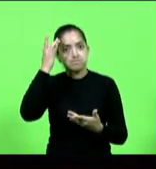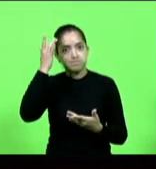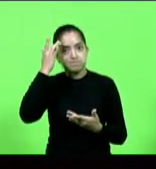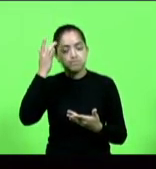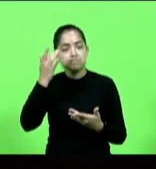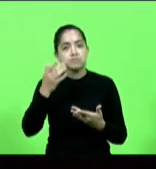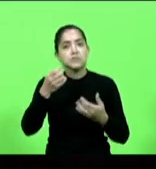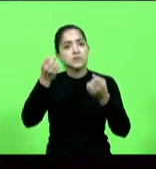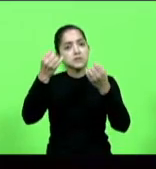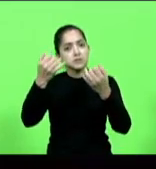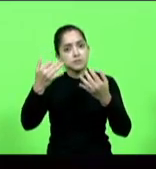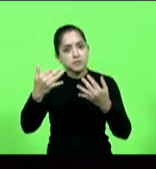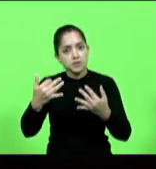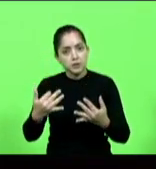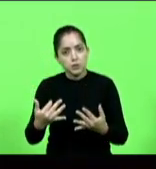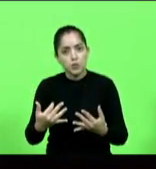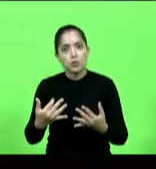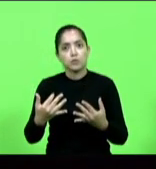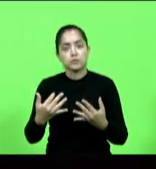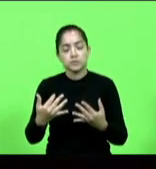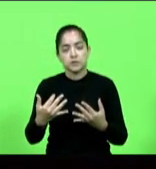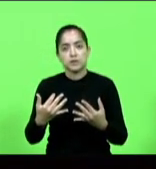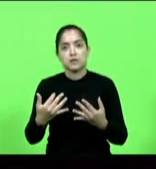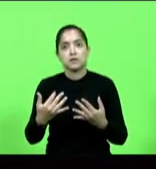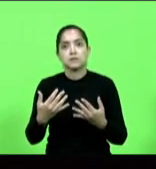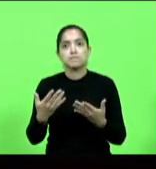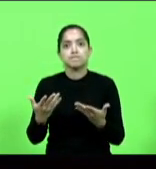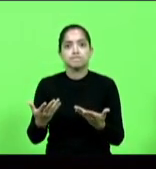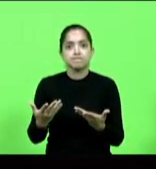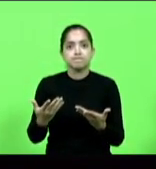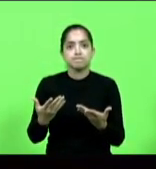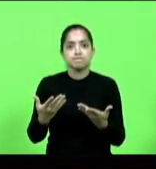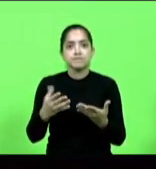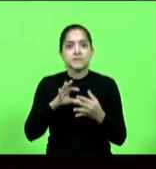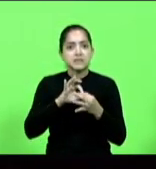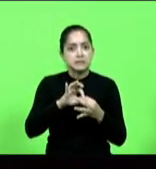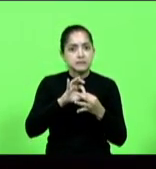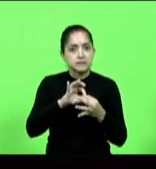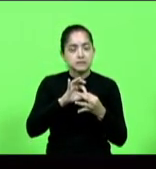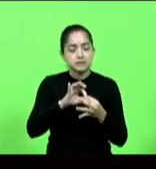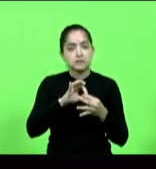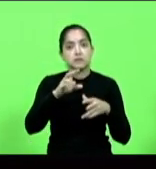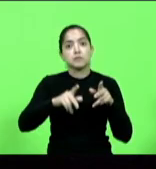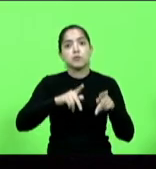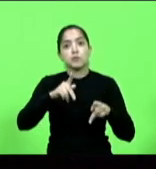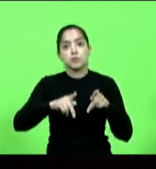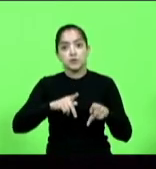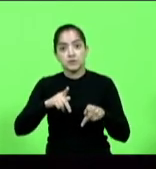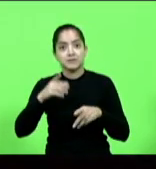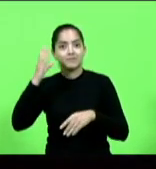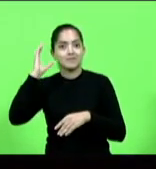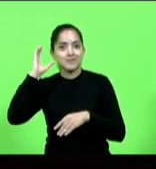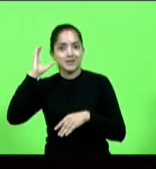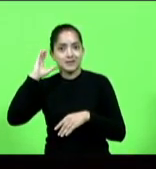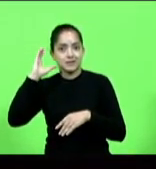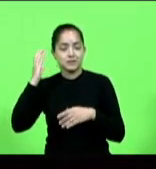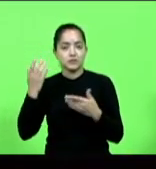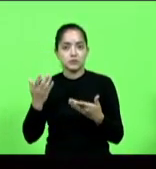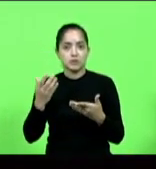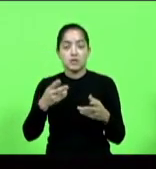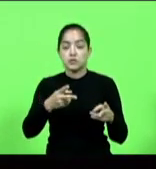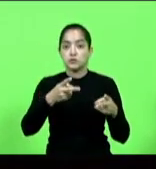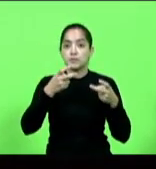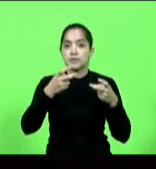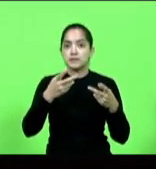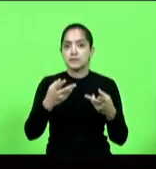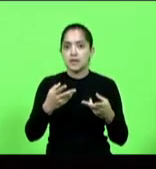toda essa informação de uma relação muito intrínseca do povo com a rádio a gente percebe assim que